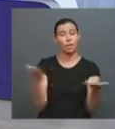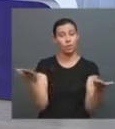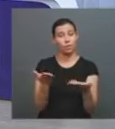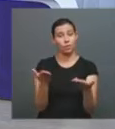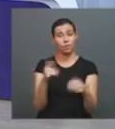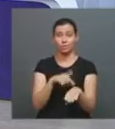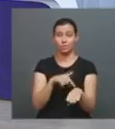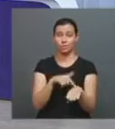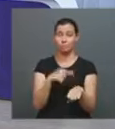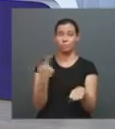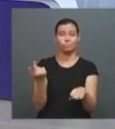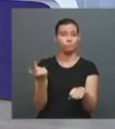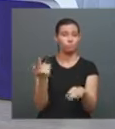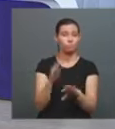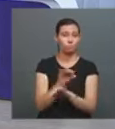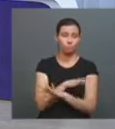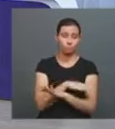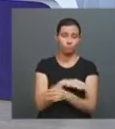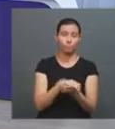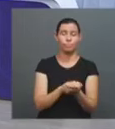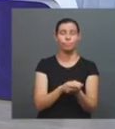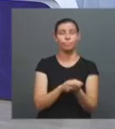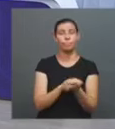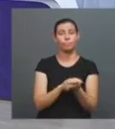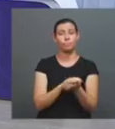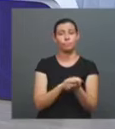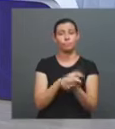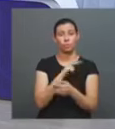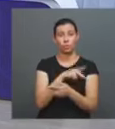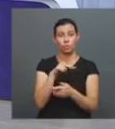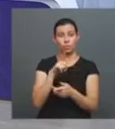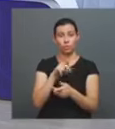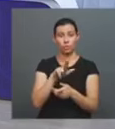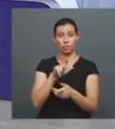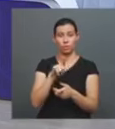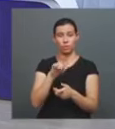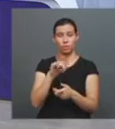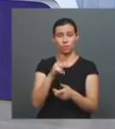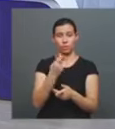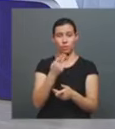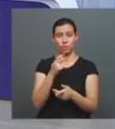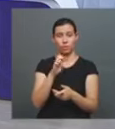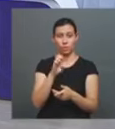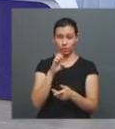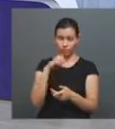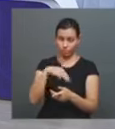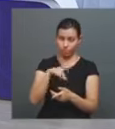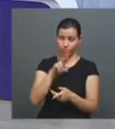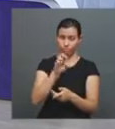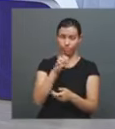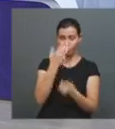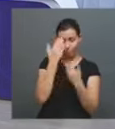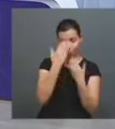Professor Guilherme, muito obrigada pela sua participação. Eu que agradeço. Professor Rafael, muito obrigada também. que agradeço. Você fica prazer.